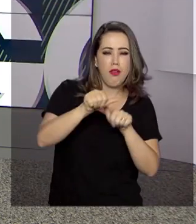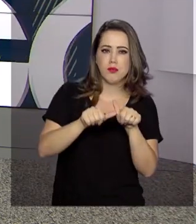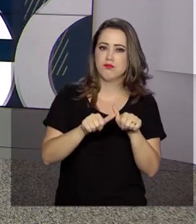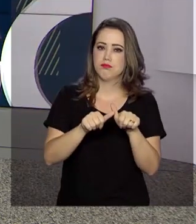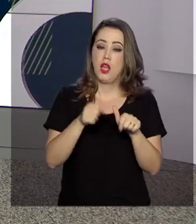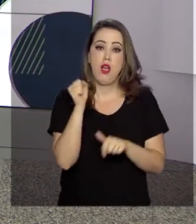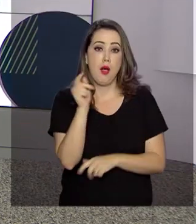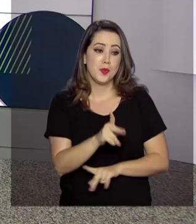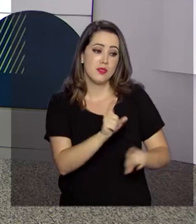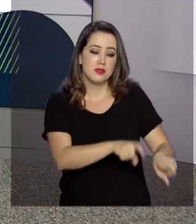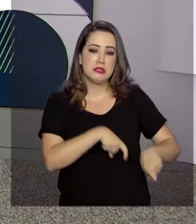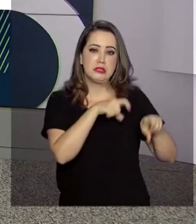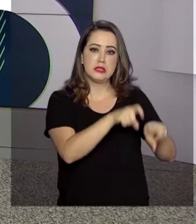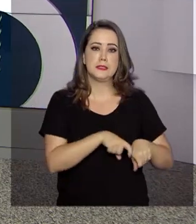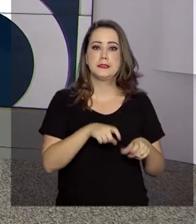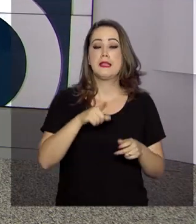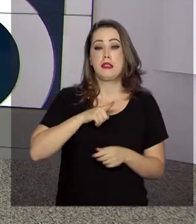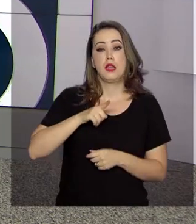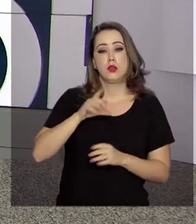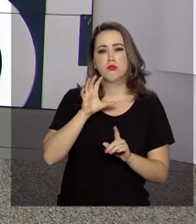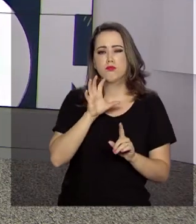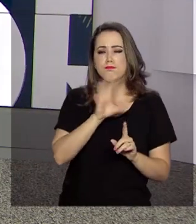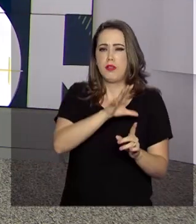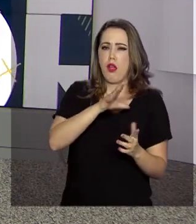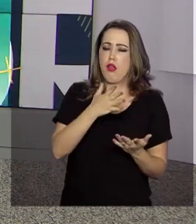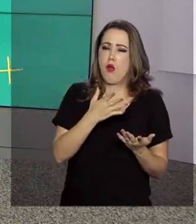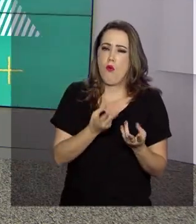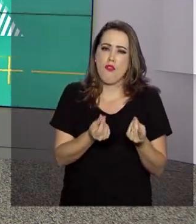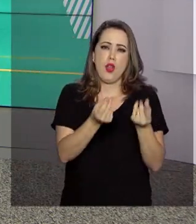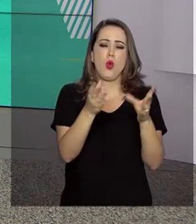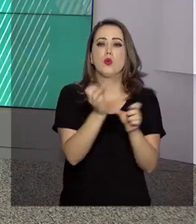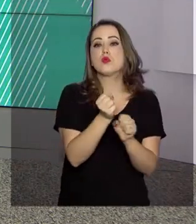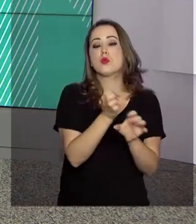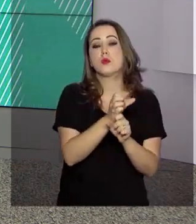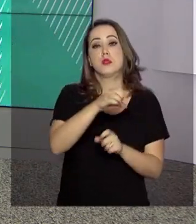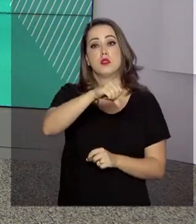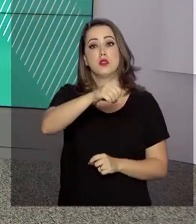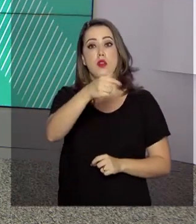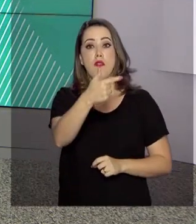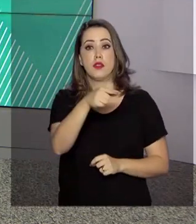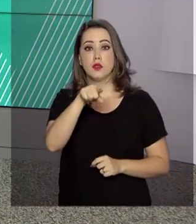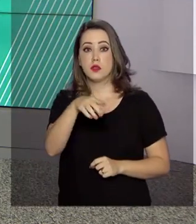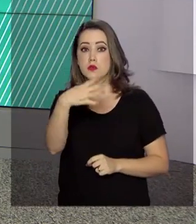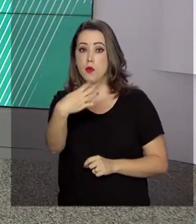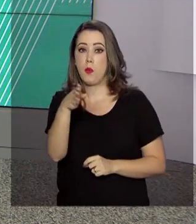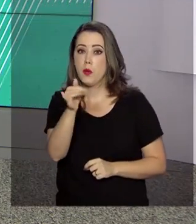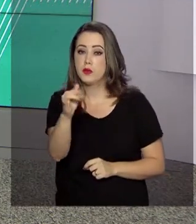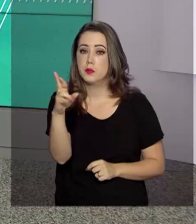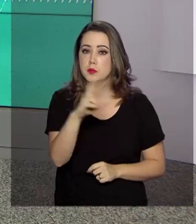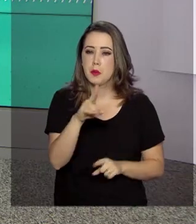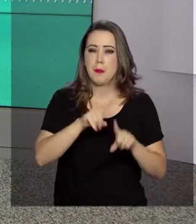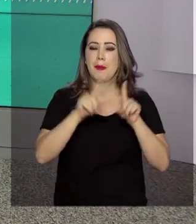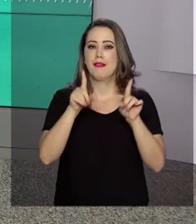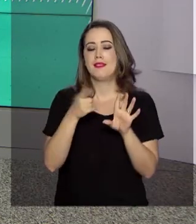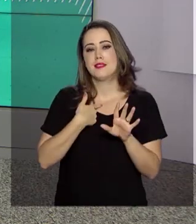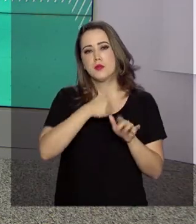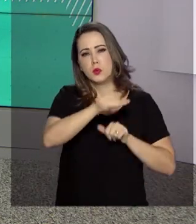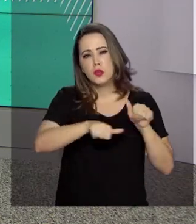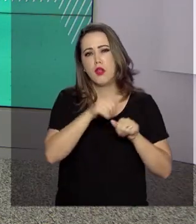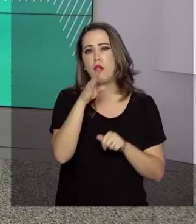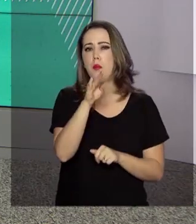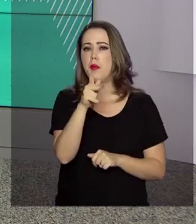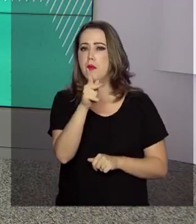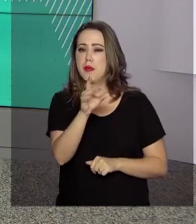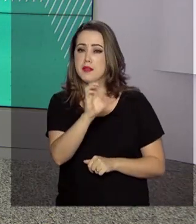por exemplo, o impacto será de 92,4 bilhões de reais. Já no BPC, o benefício de prestação continuada